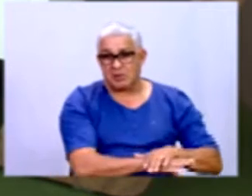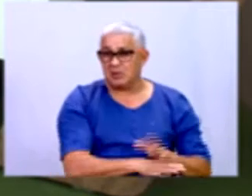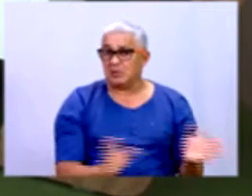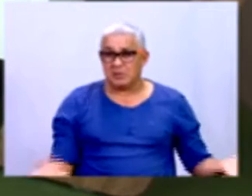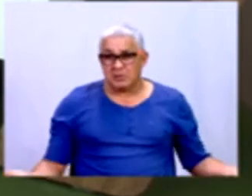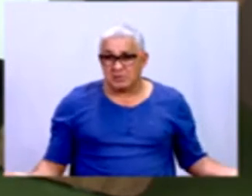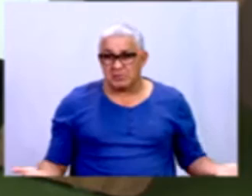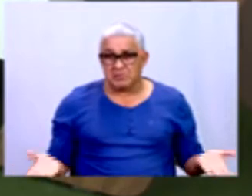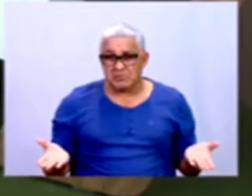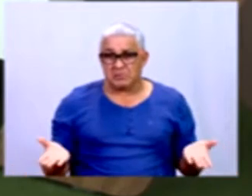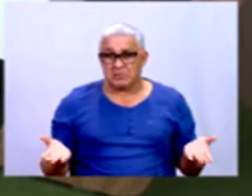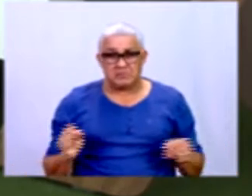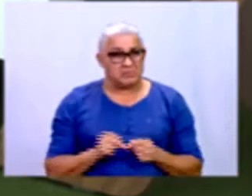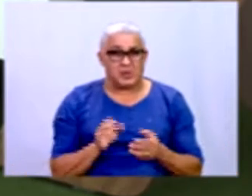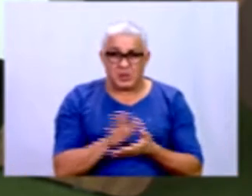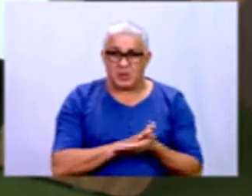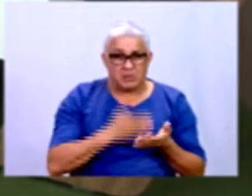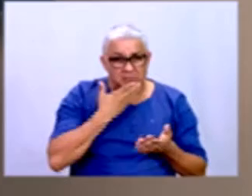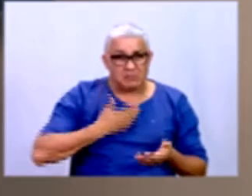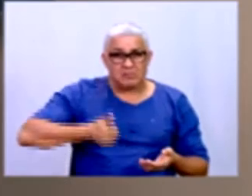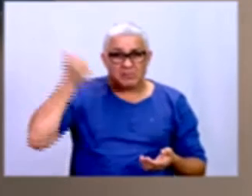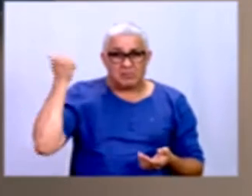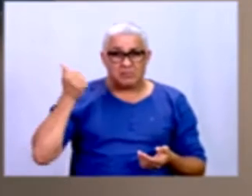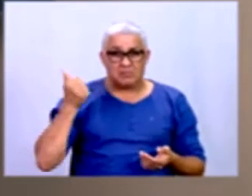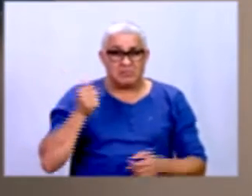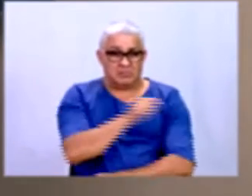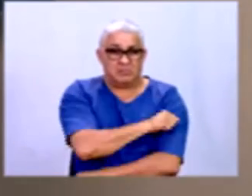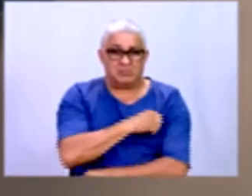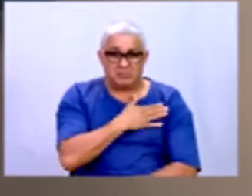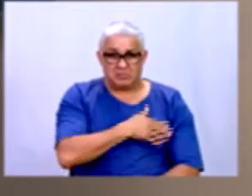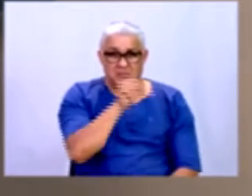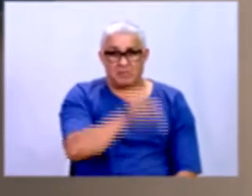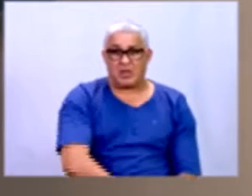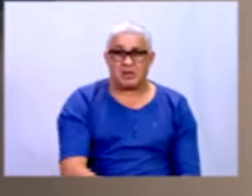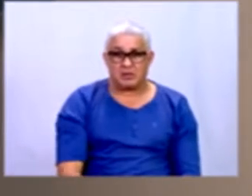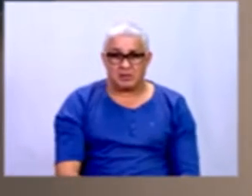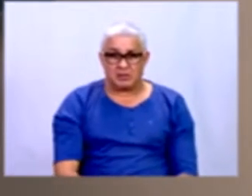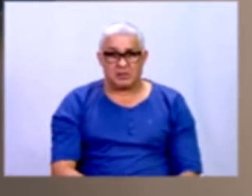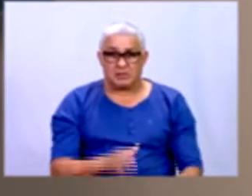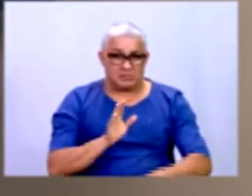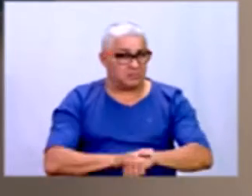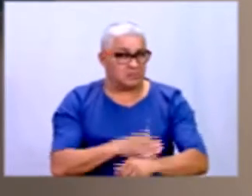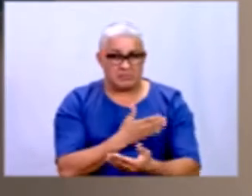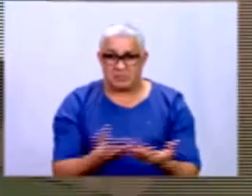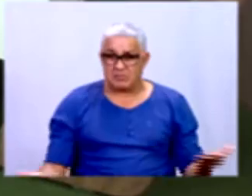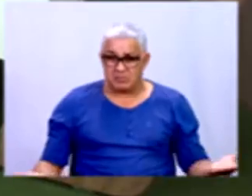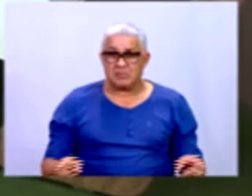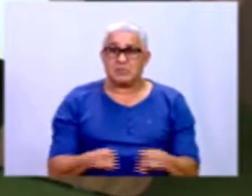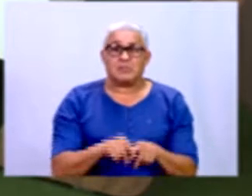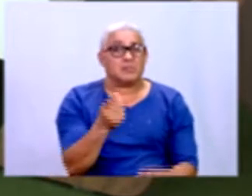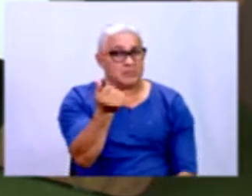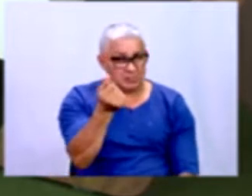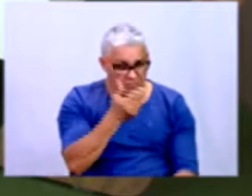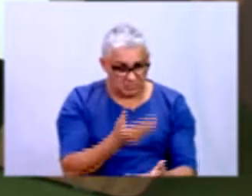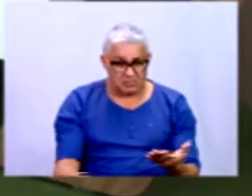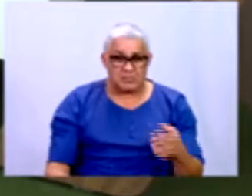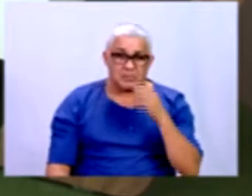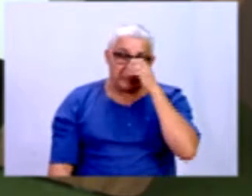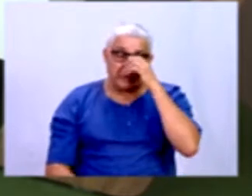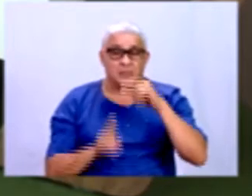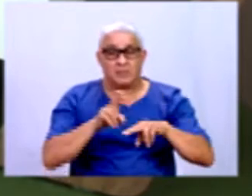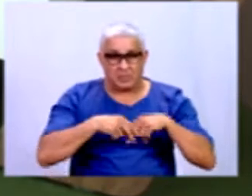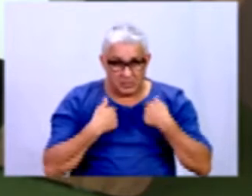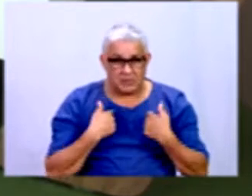fez nada para melhorar a insatisfação dos seus alunos, você vai fazer outra pesquisa. perder tempo, né, professor? É dinheiro, né? É por isso que eu estou